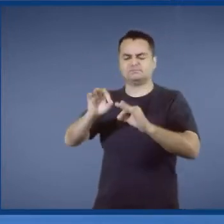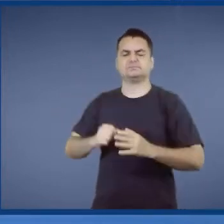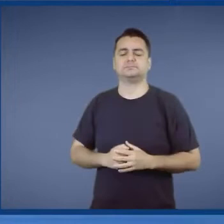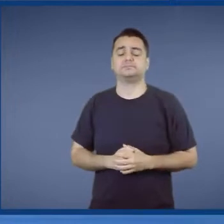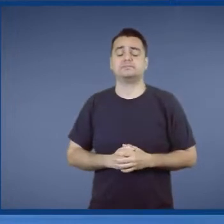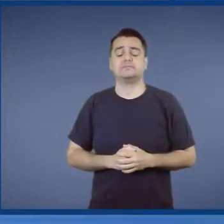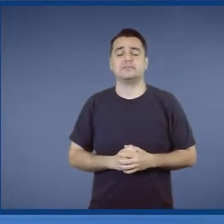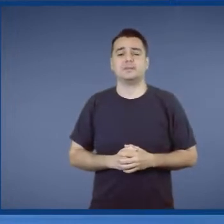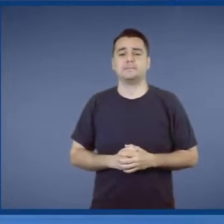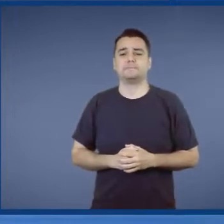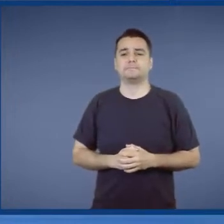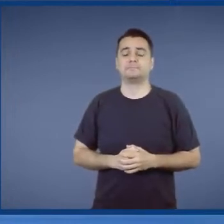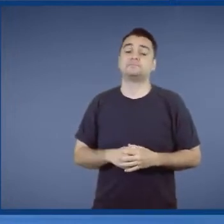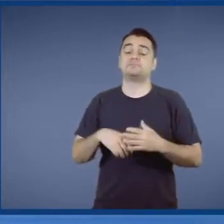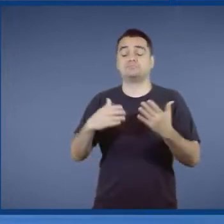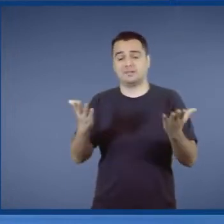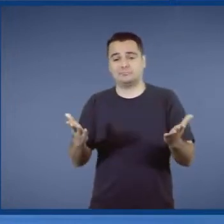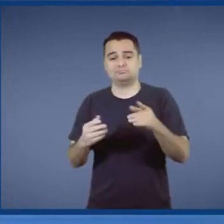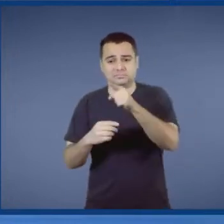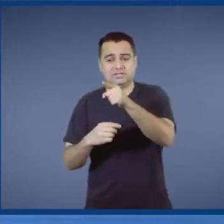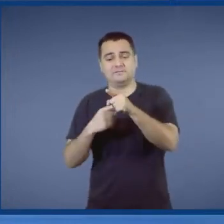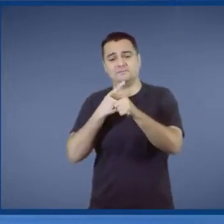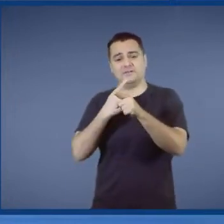Então, o que eu posso dizer?